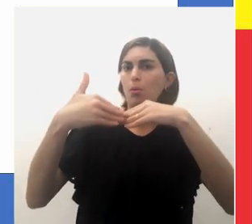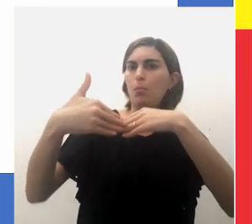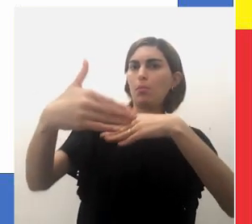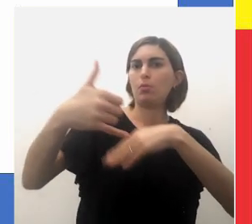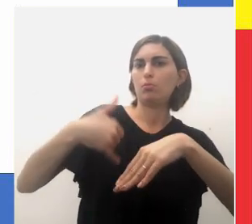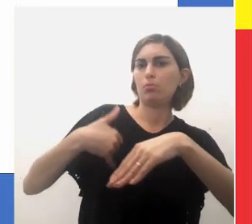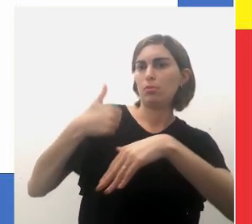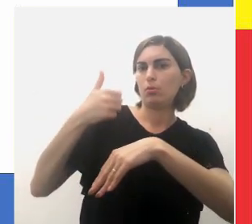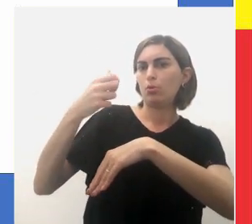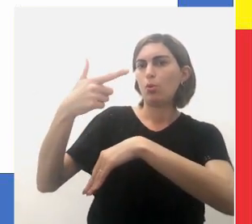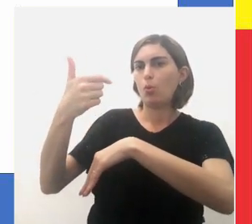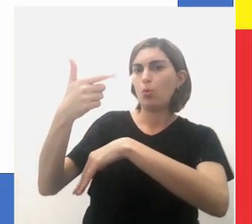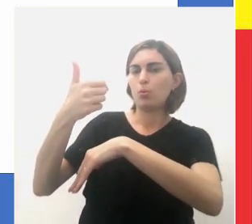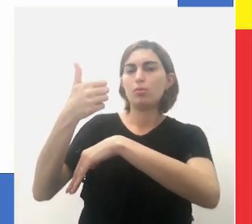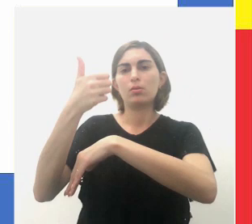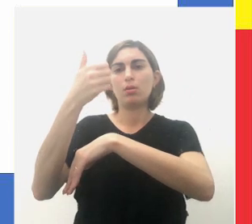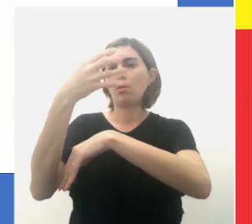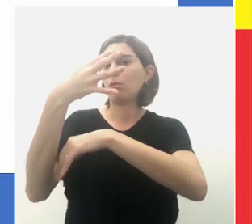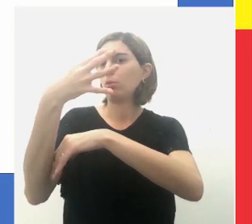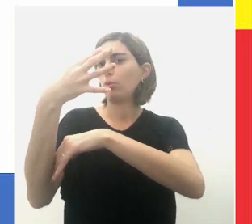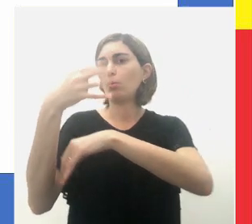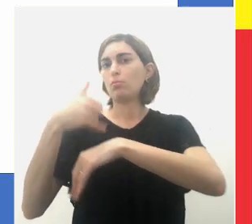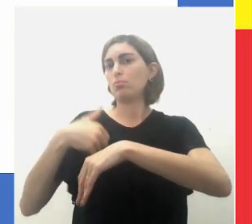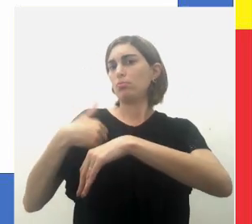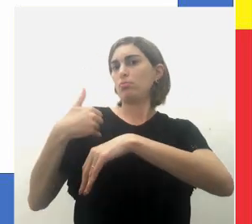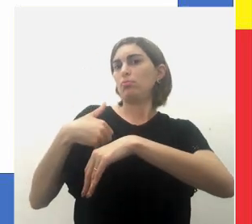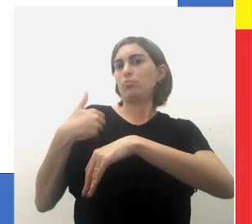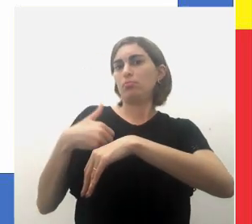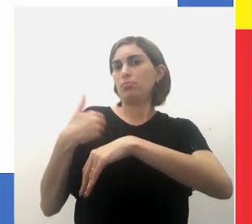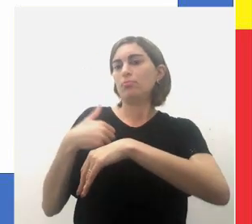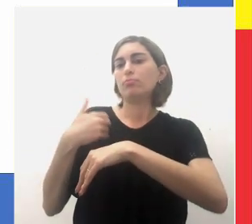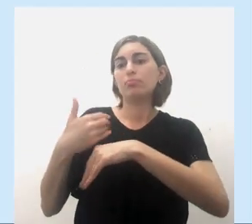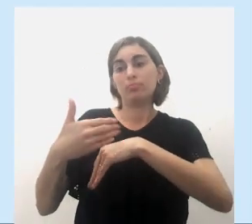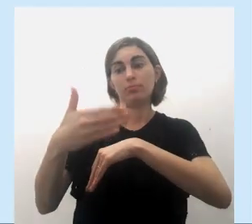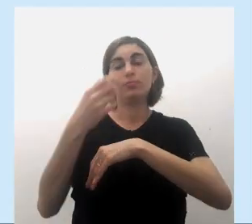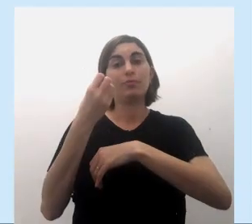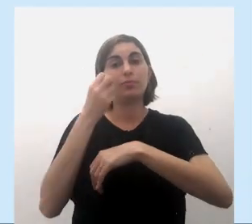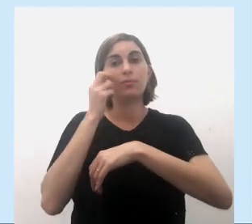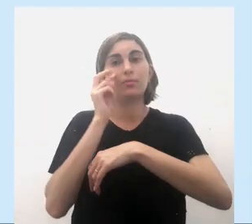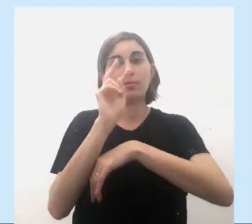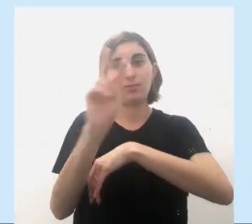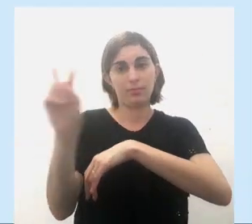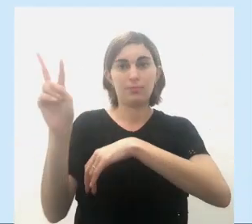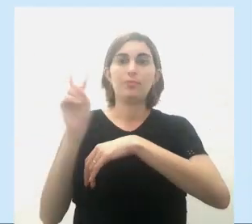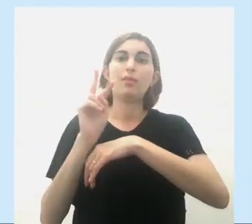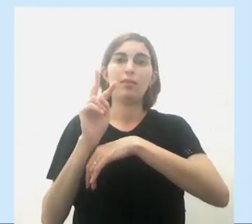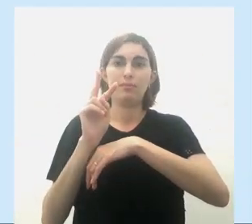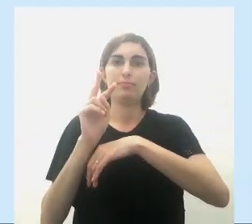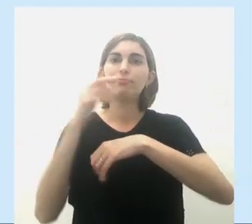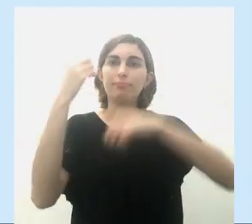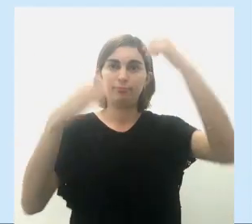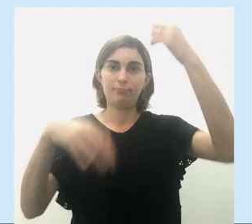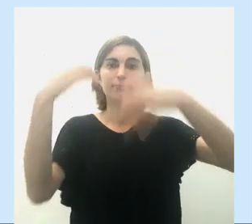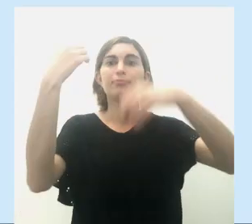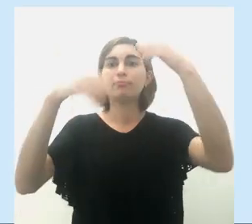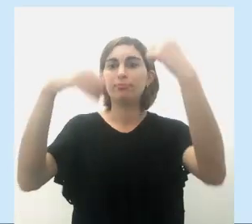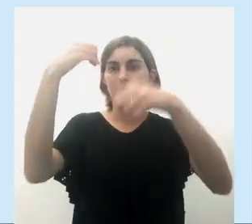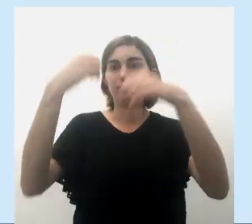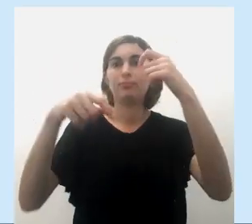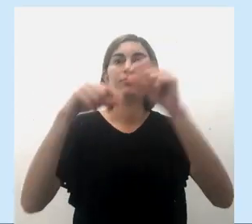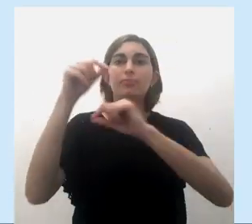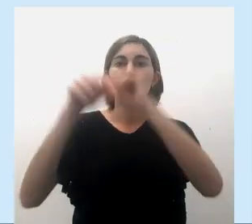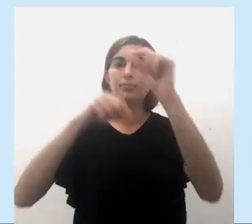partir dos 12 ou 14 anos. Então, como vocês observam aí, um relato